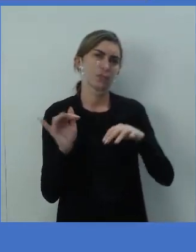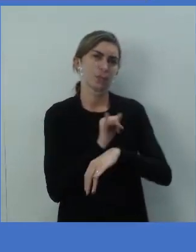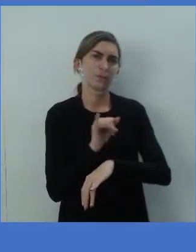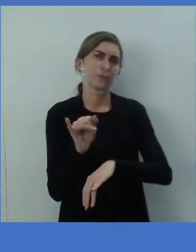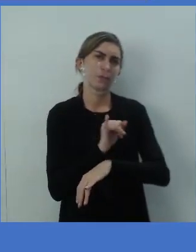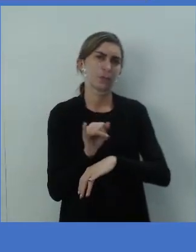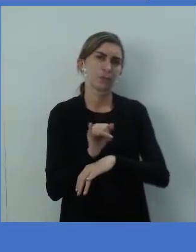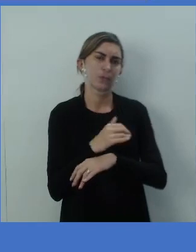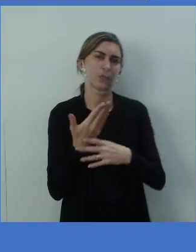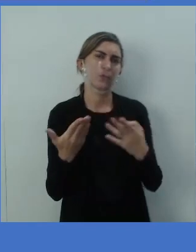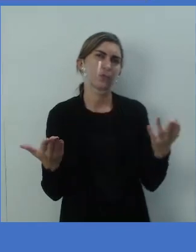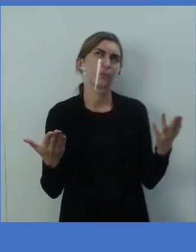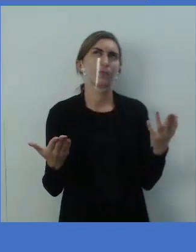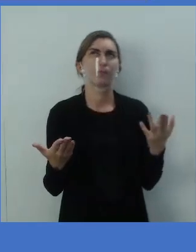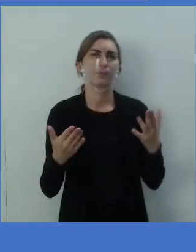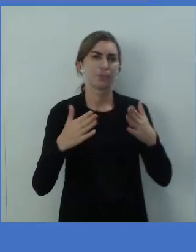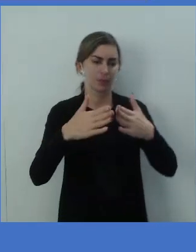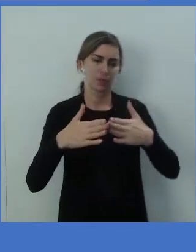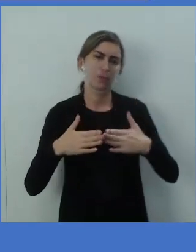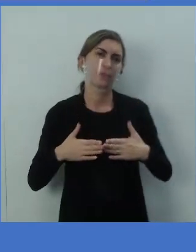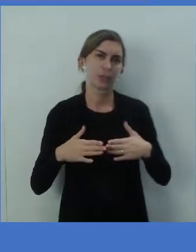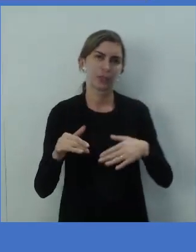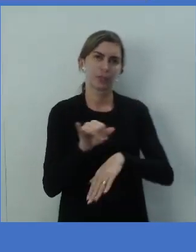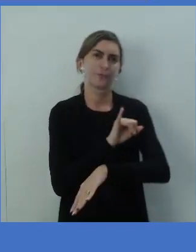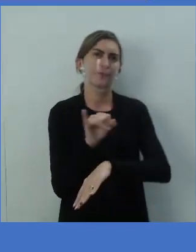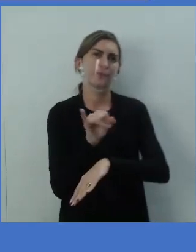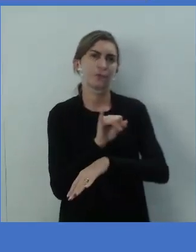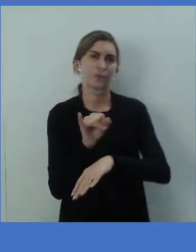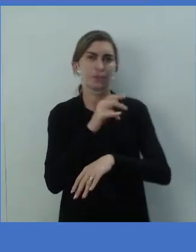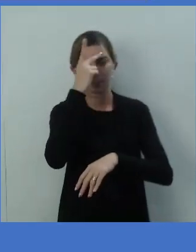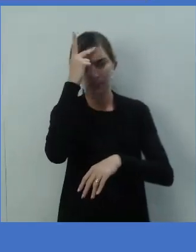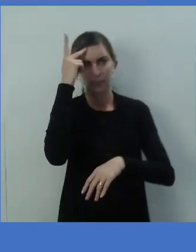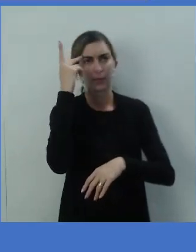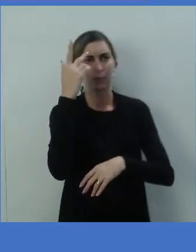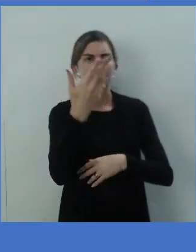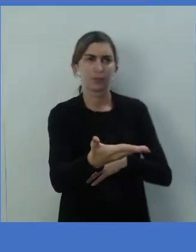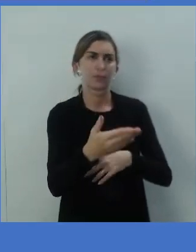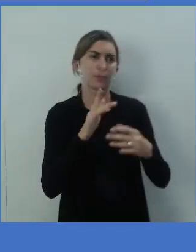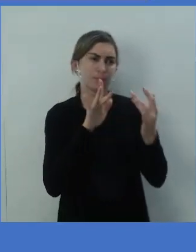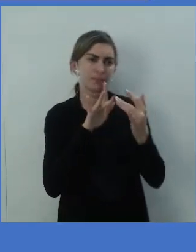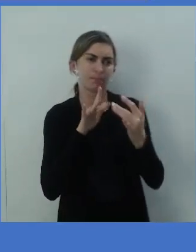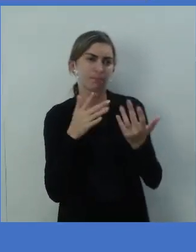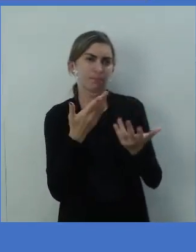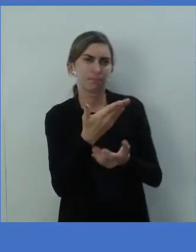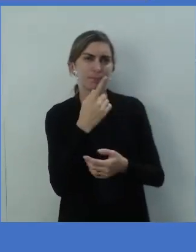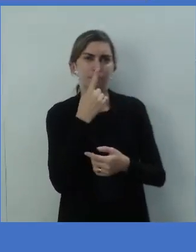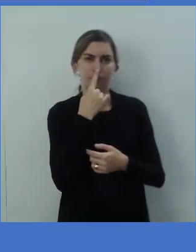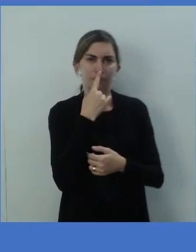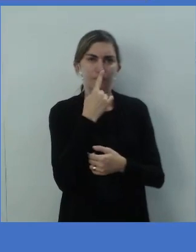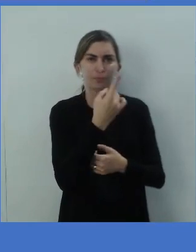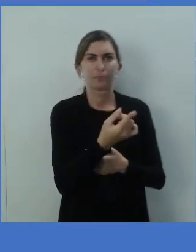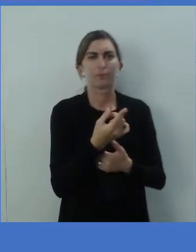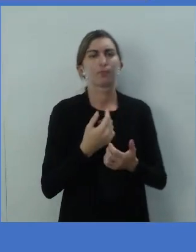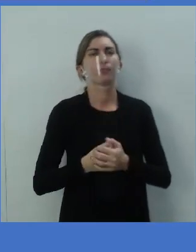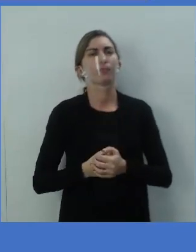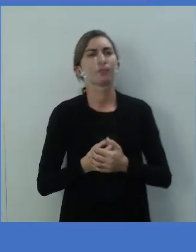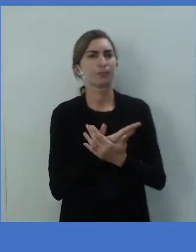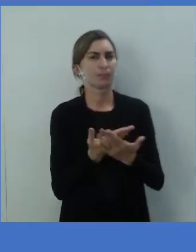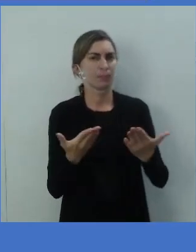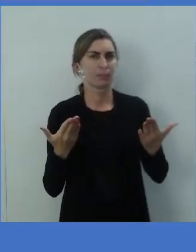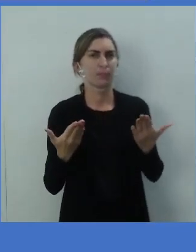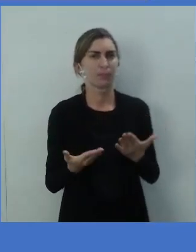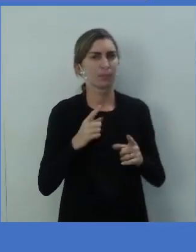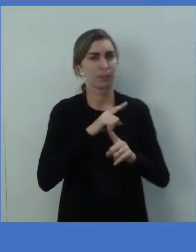você pode fazer um pedido informal para alguém que você tem afinidade. E Prohibition, que vai ser uma